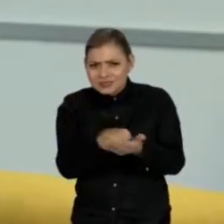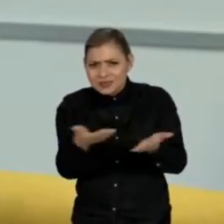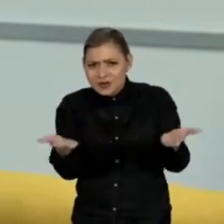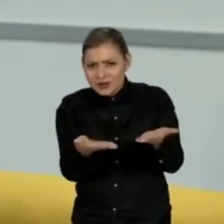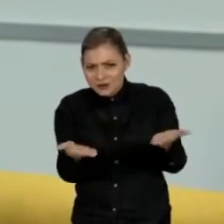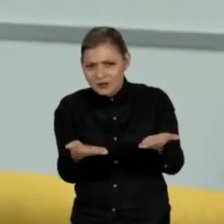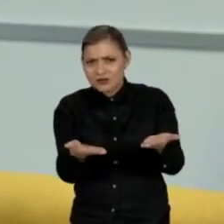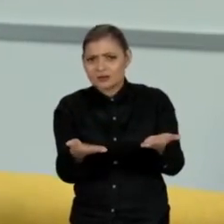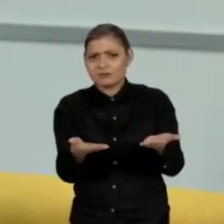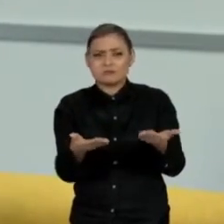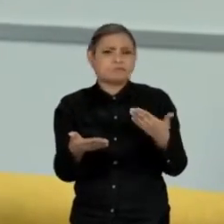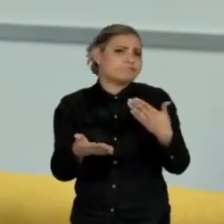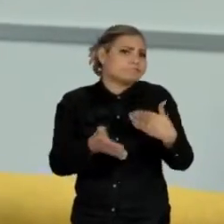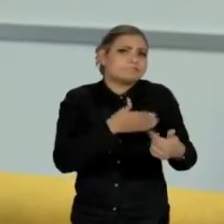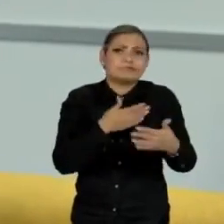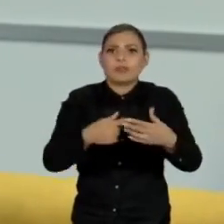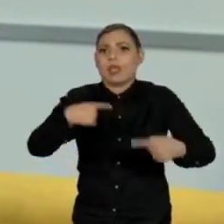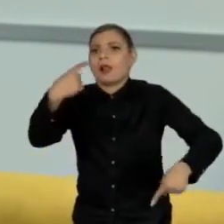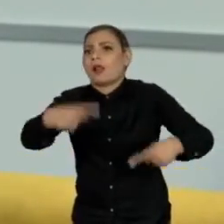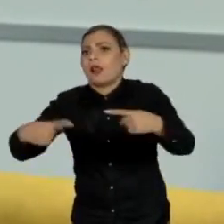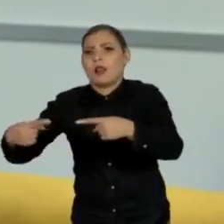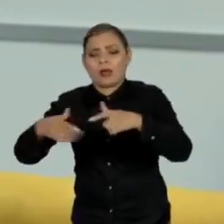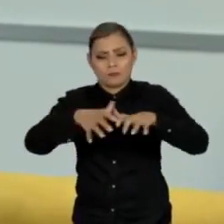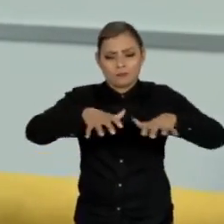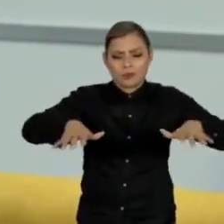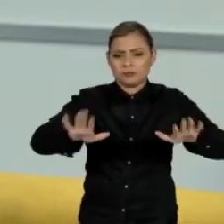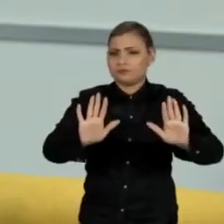independentemente destas polêmicas,